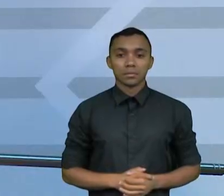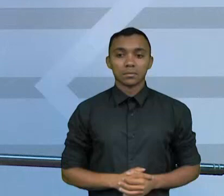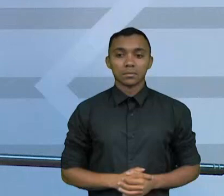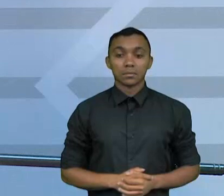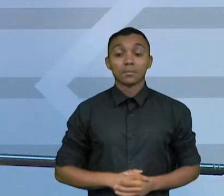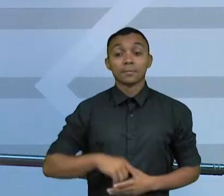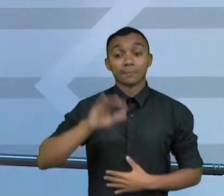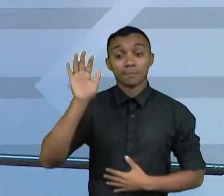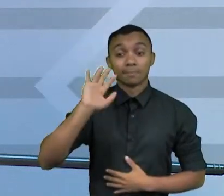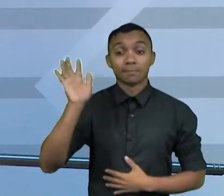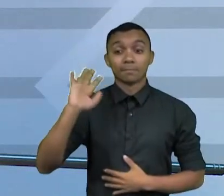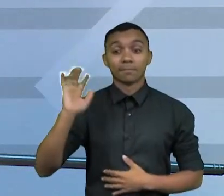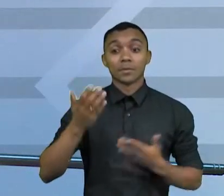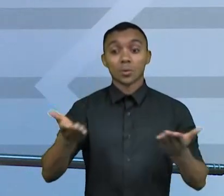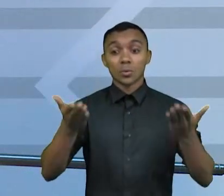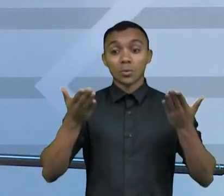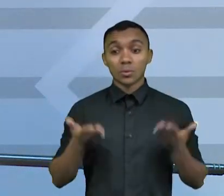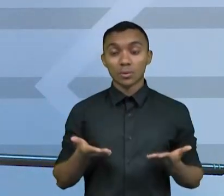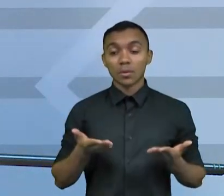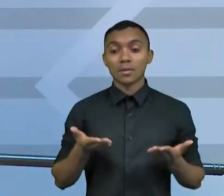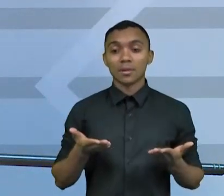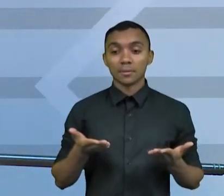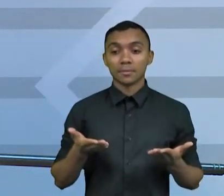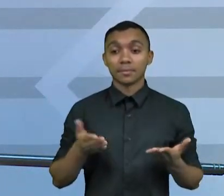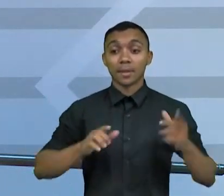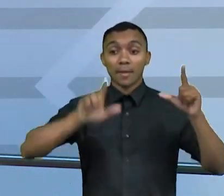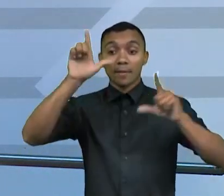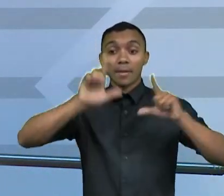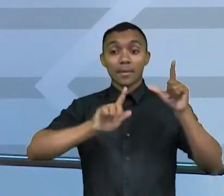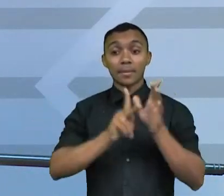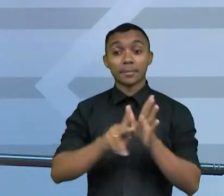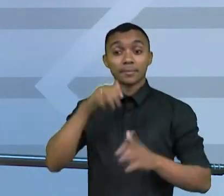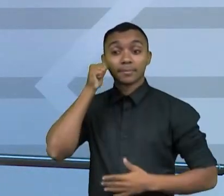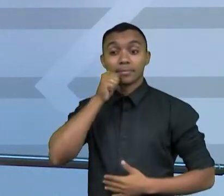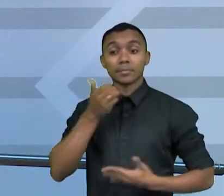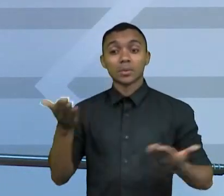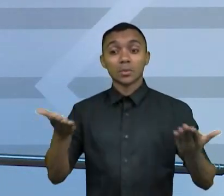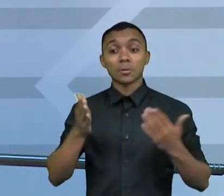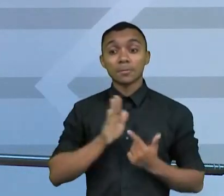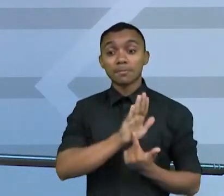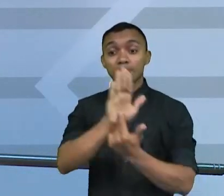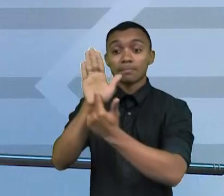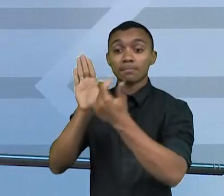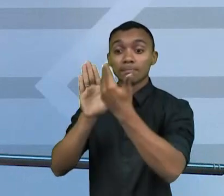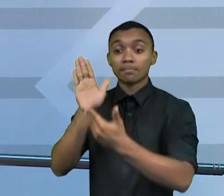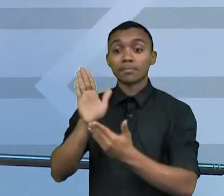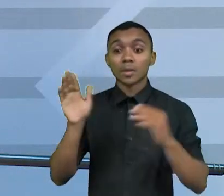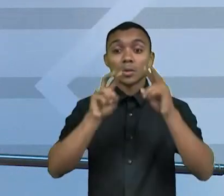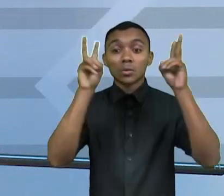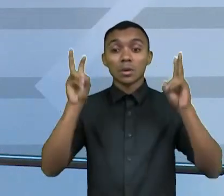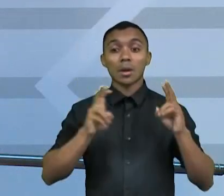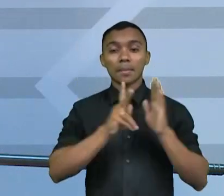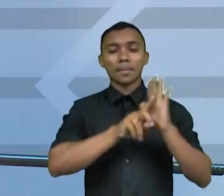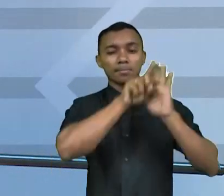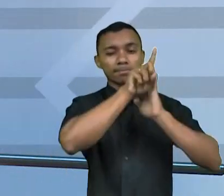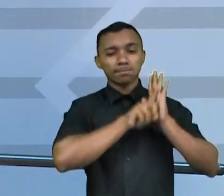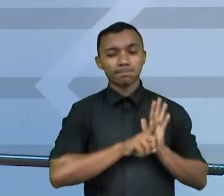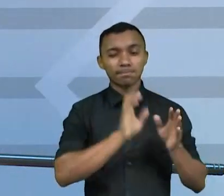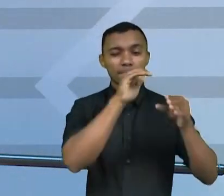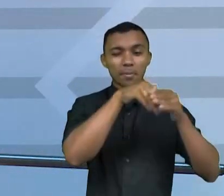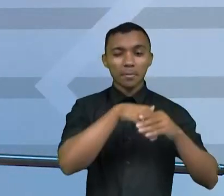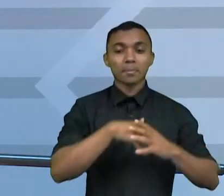Olá, Um Lugar de Fala está no ar e no programa de hoje vamos debater sobre as pesquisas eleitorais.